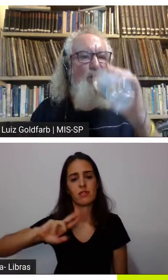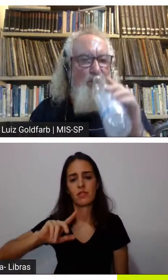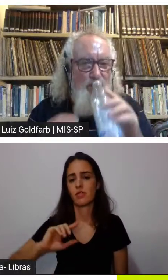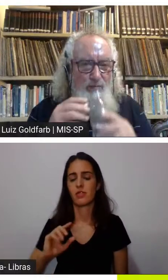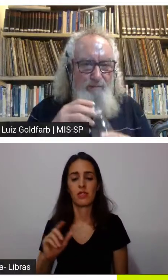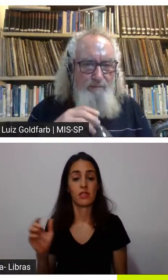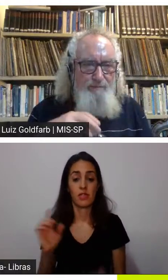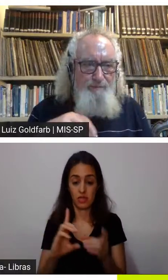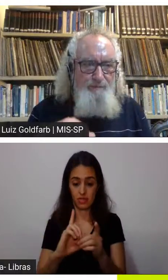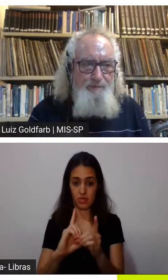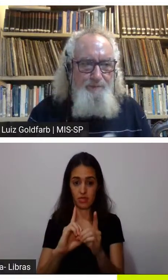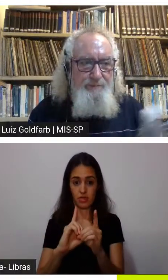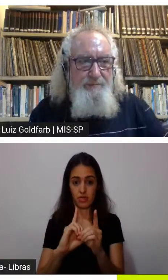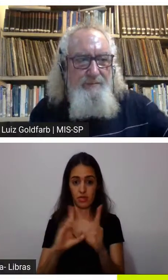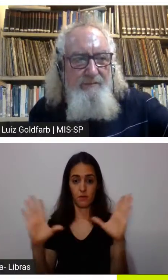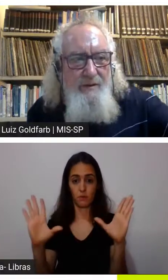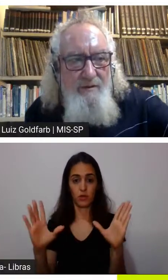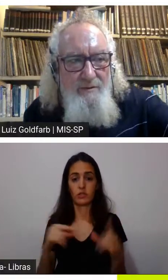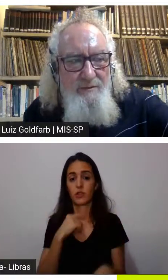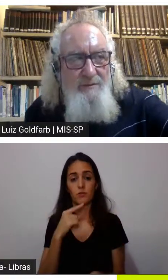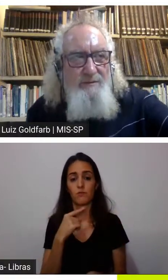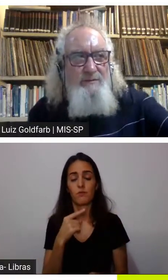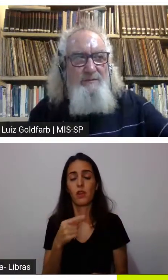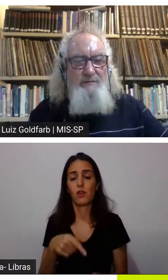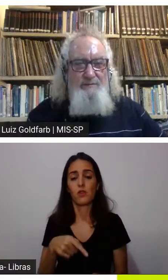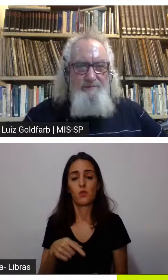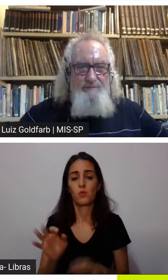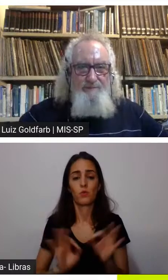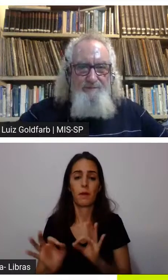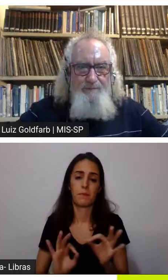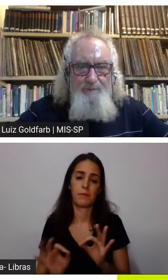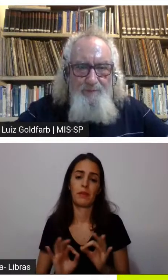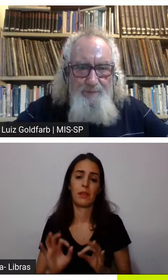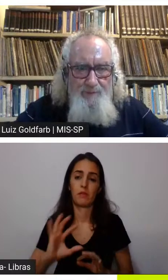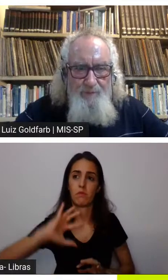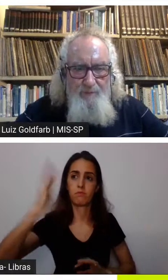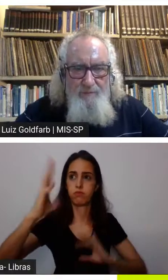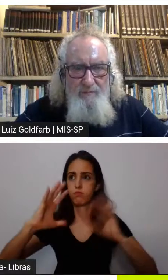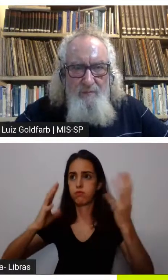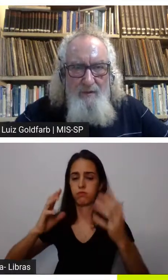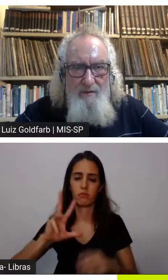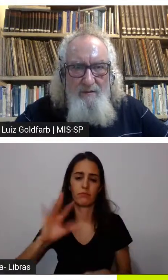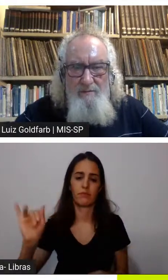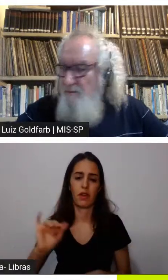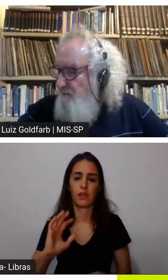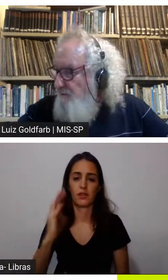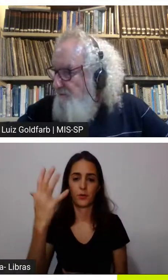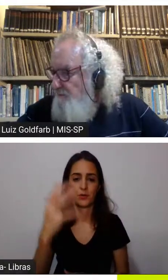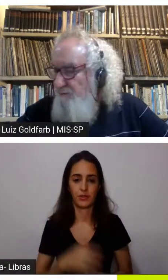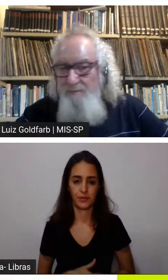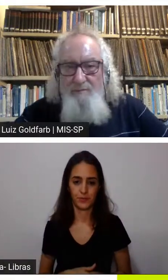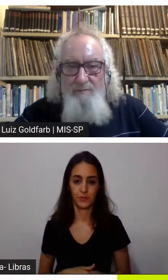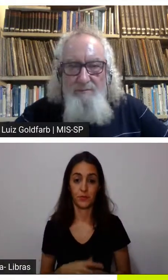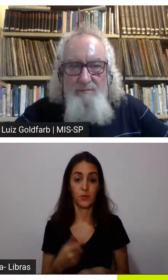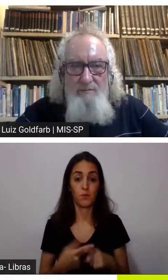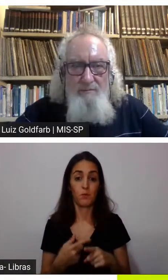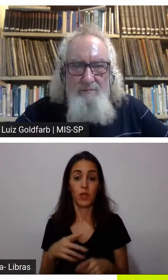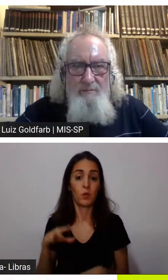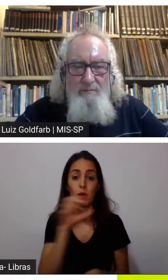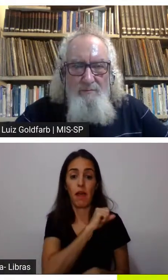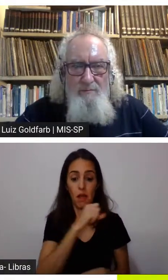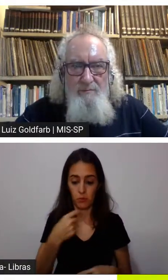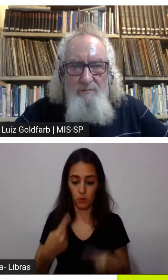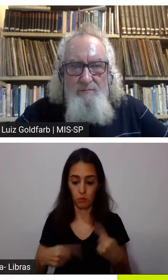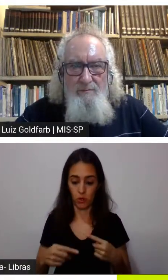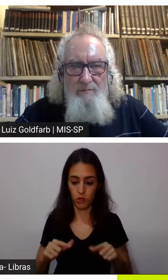de forma geral é uma questão de longo prazo ela não é uma questão que você vai ter uma política hoje e um resultado